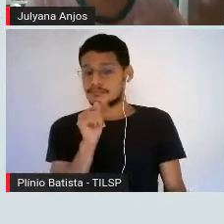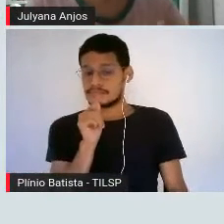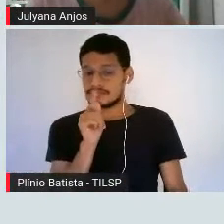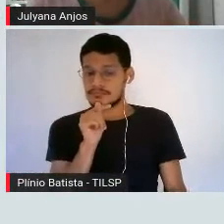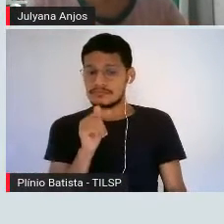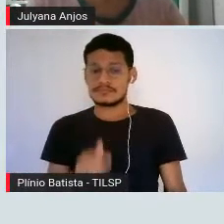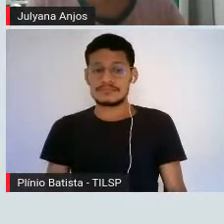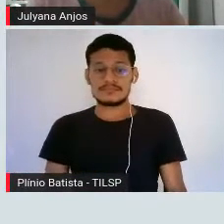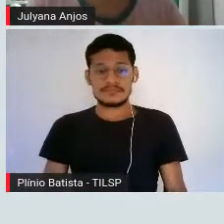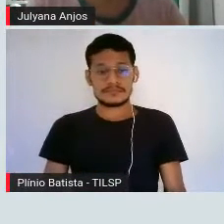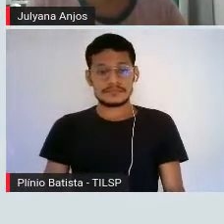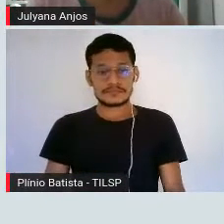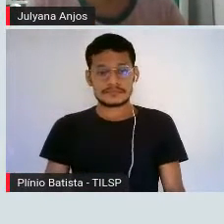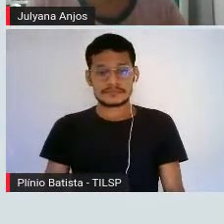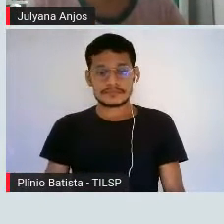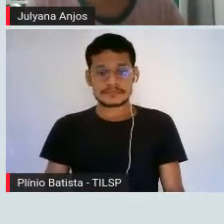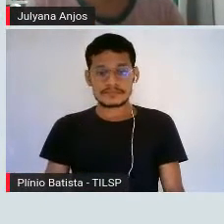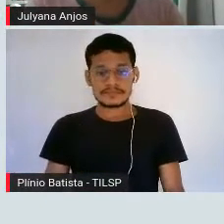Como é que diz?